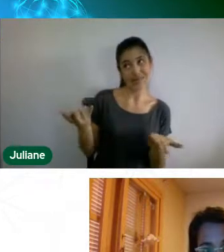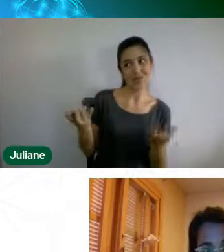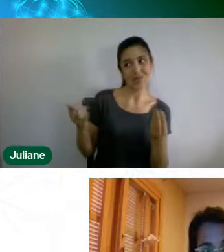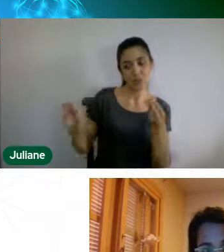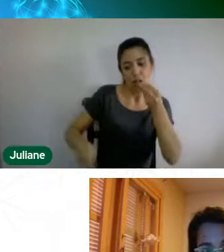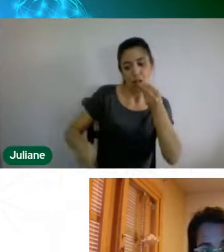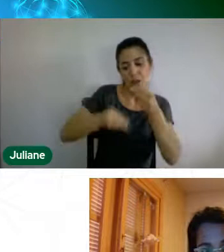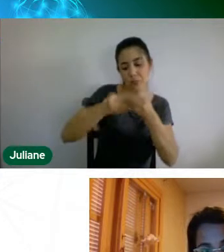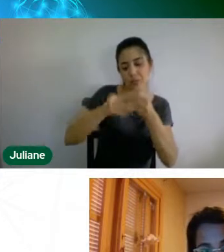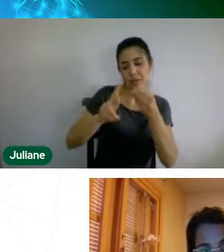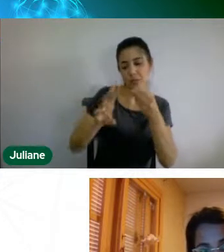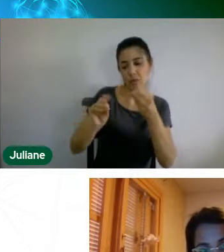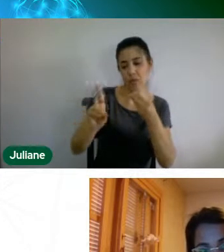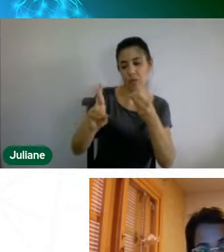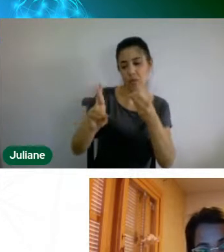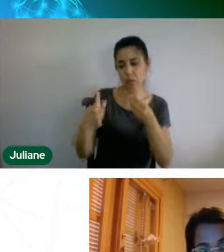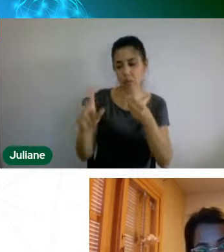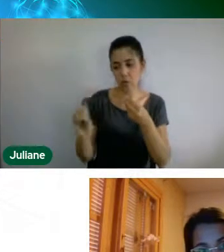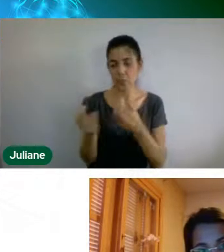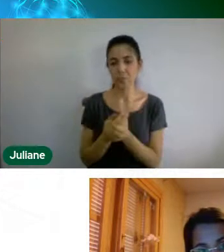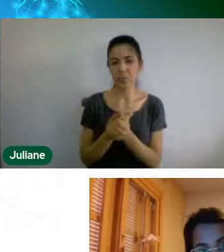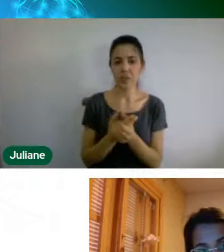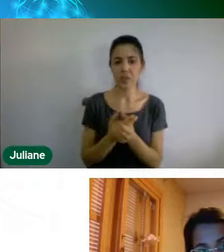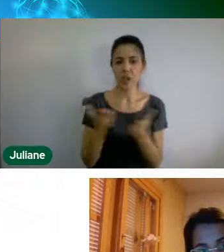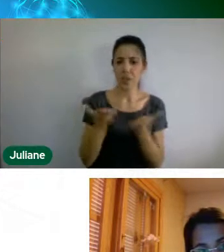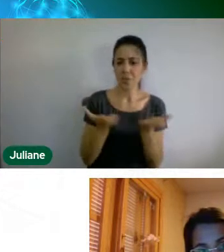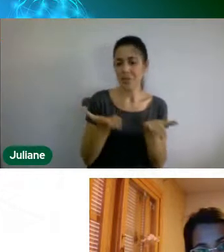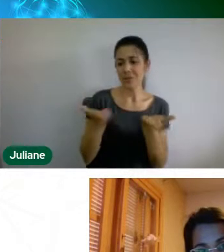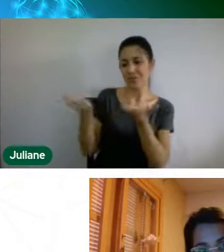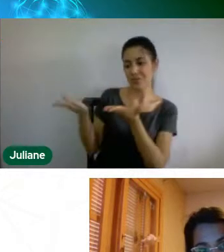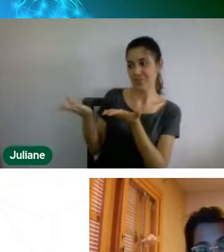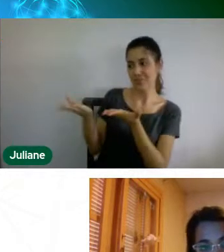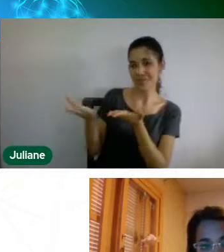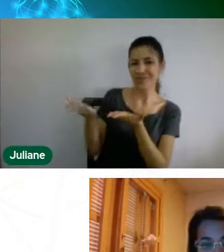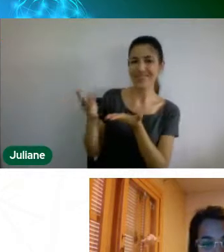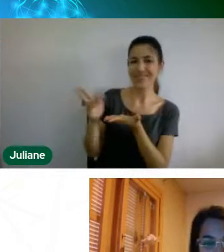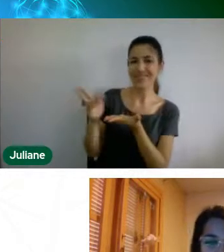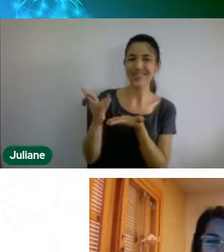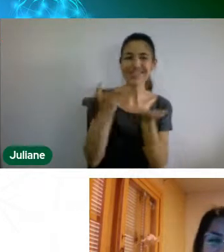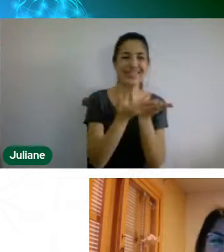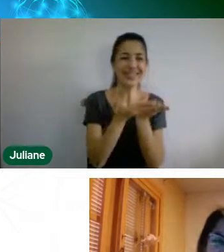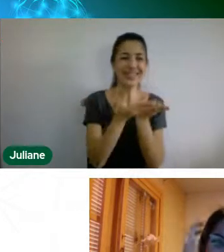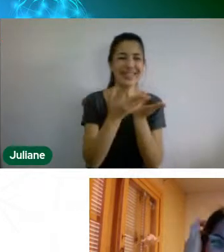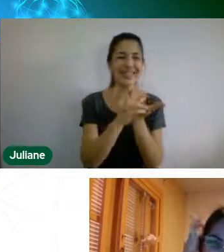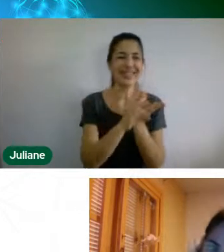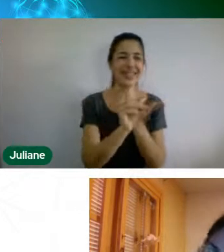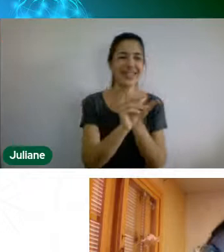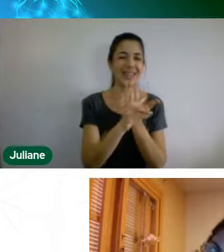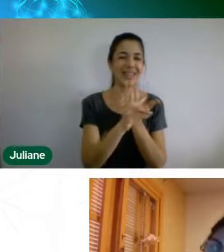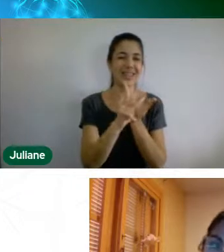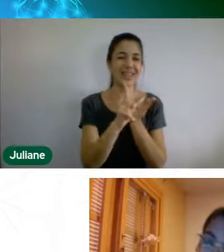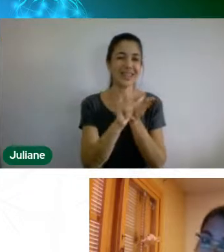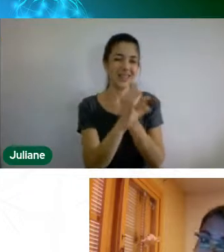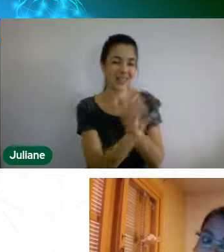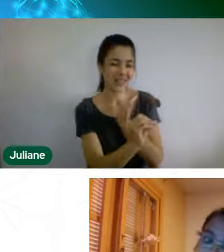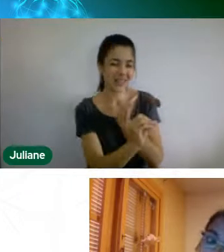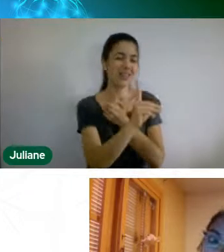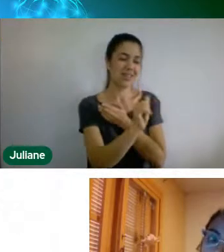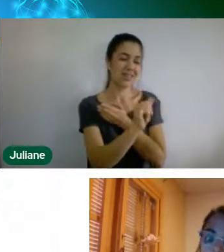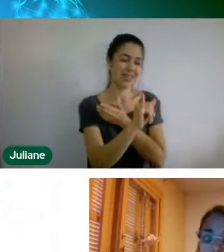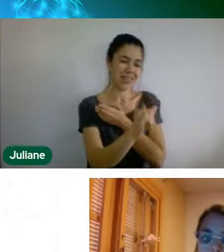Rodrigo, a Daia, eu acho que acabei, a Dayana, você é mania, né, Dayana? Não, a Dayana é mais